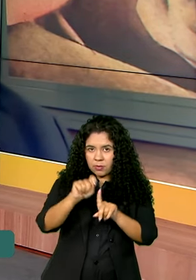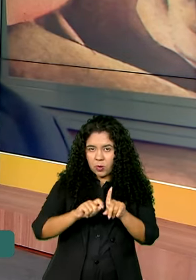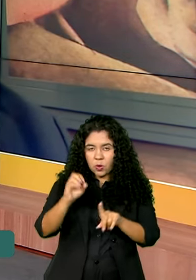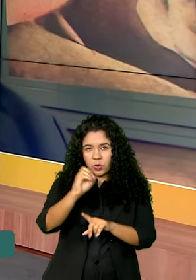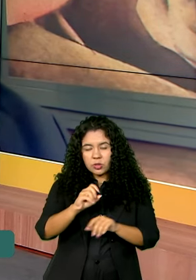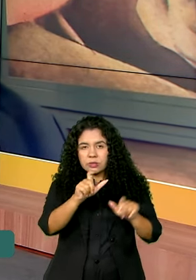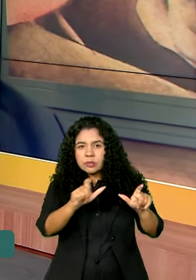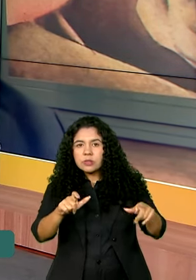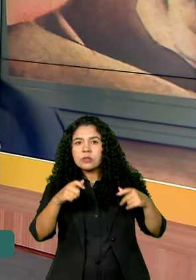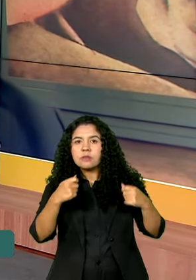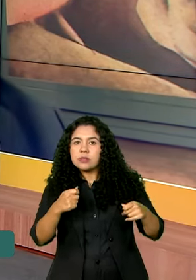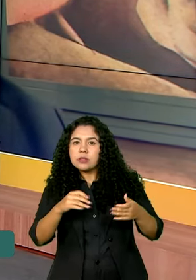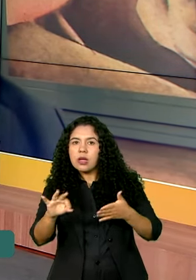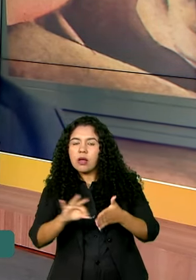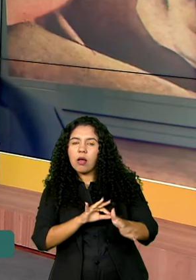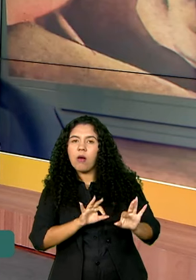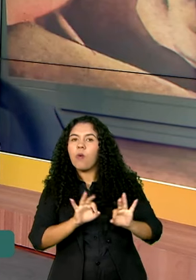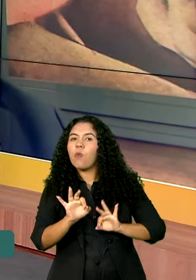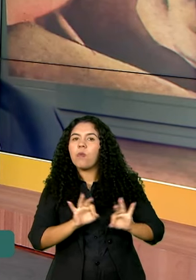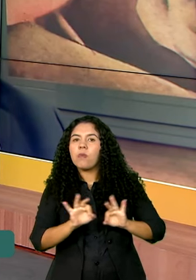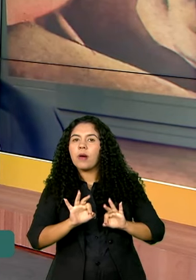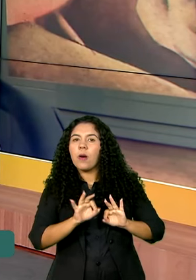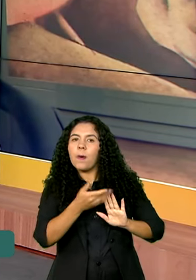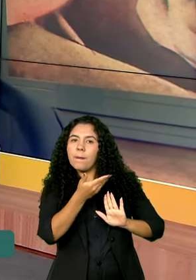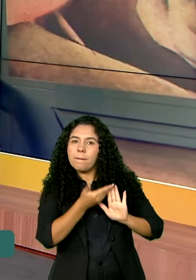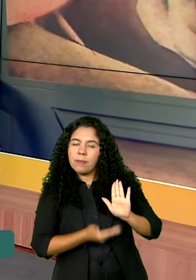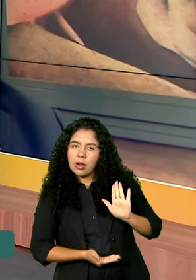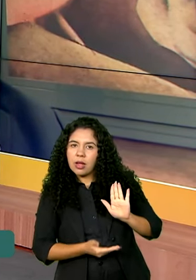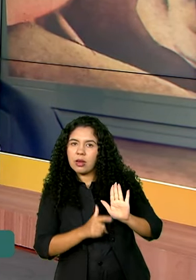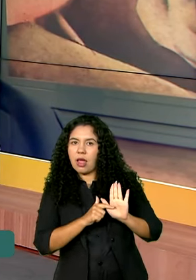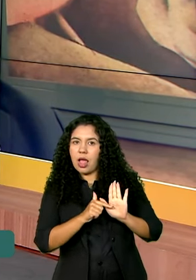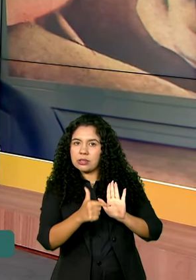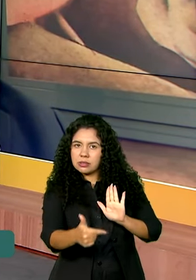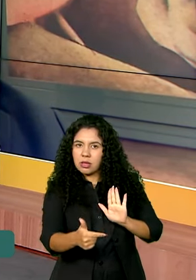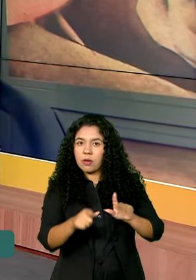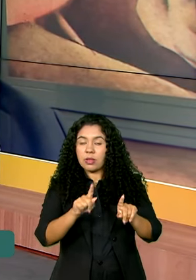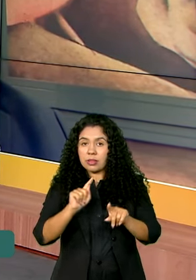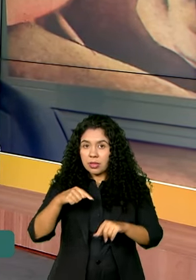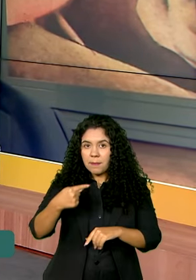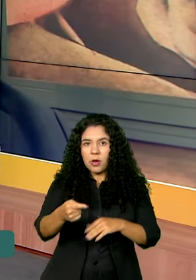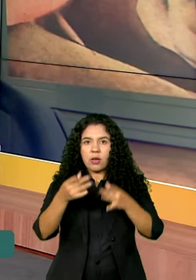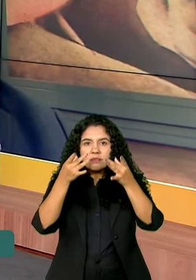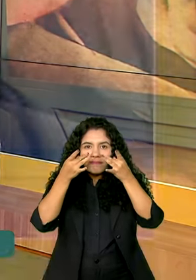apresentar um plano de ação e depois vai ter um evento presencial, é isso?